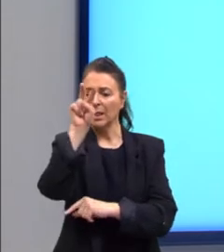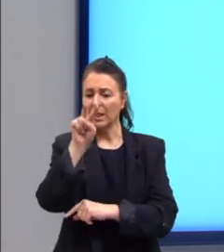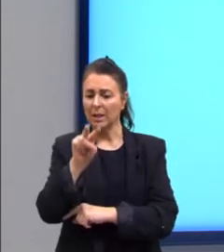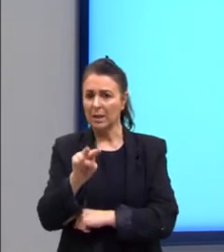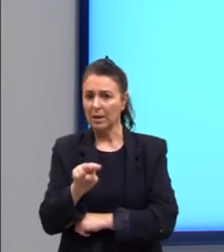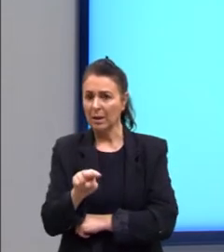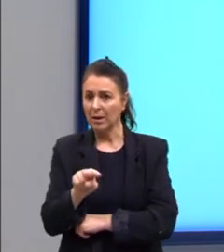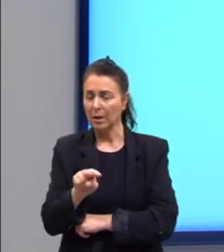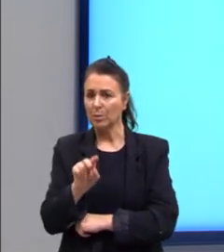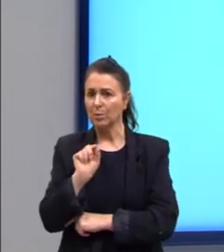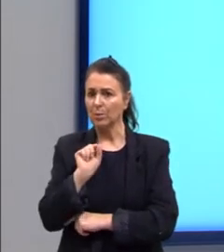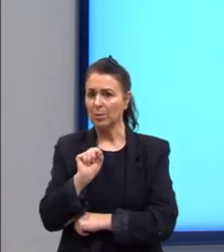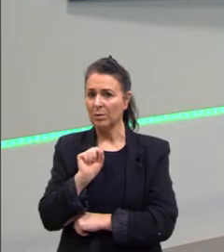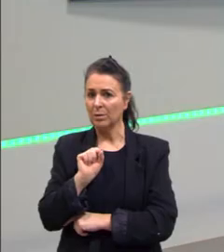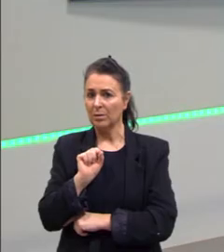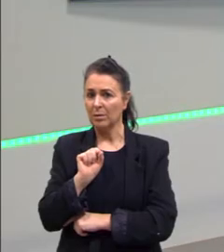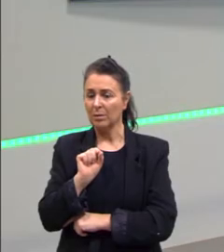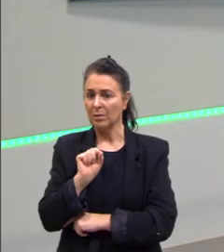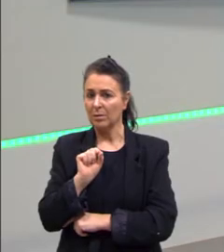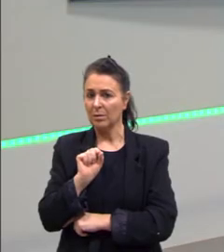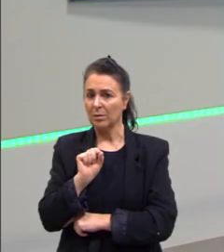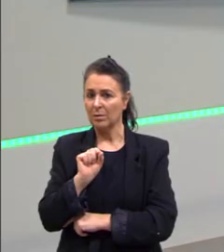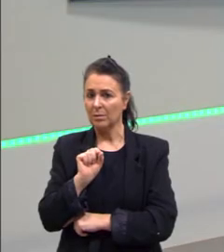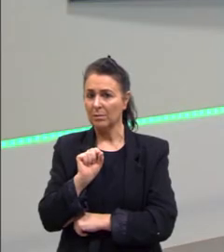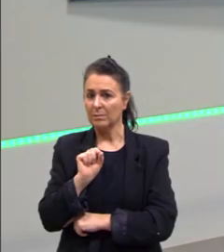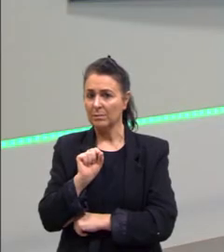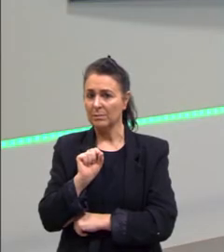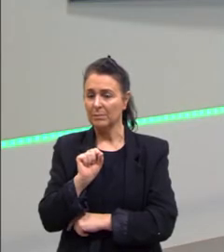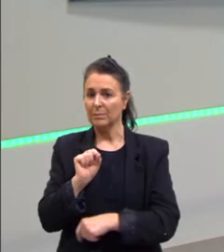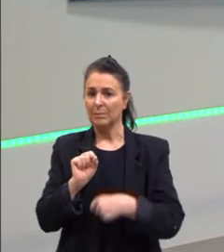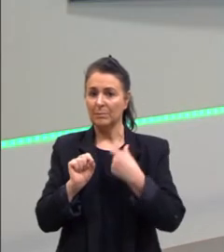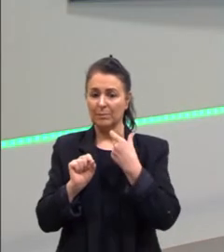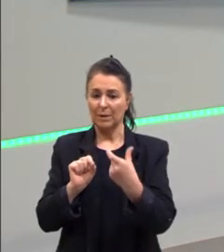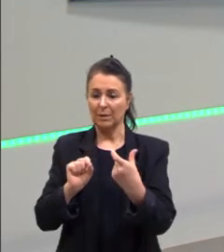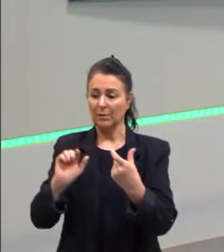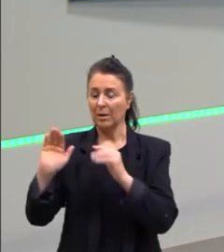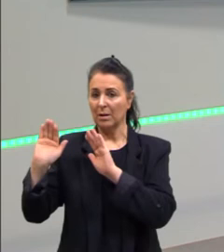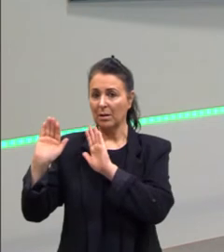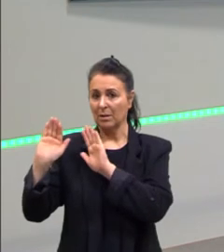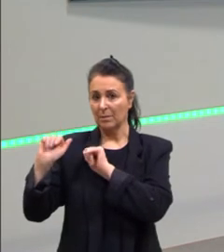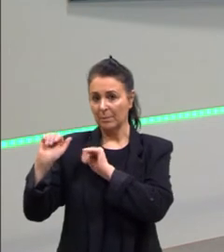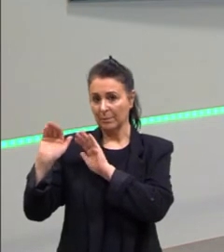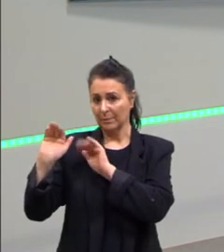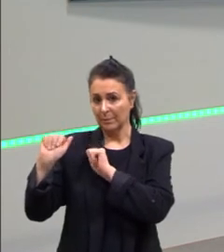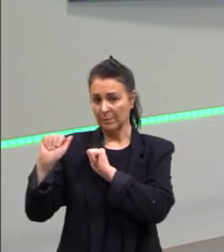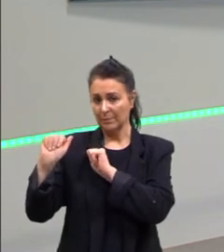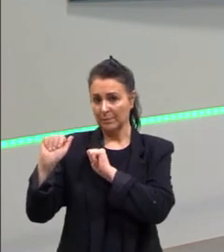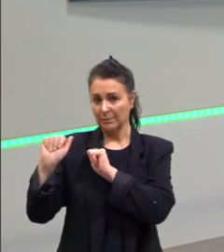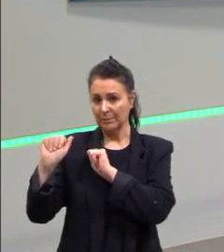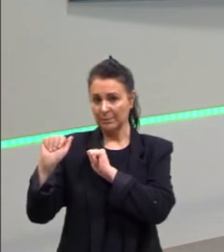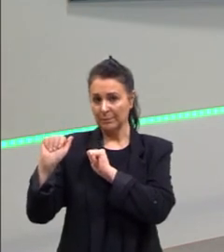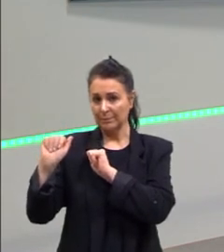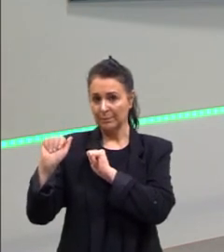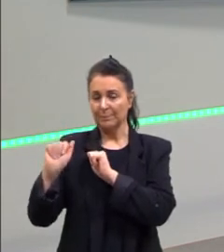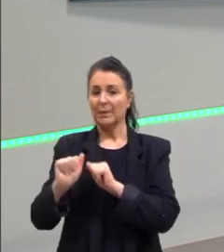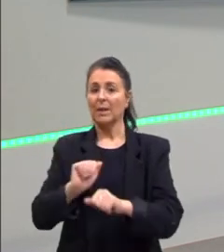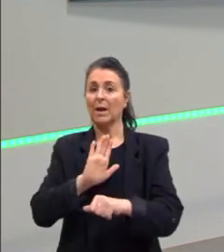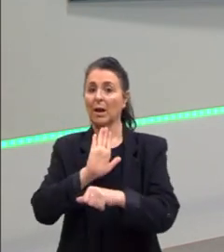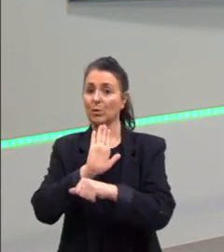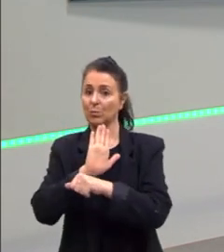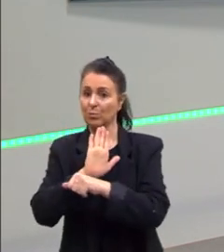Lembro que eu comentei com vocês. Etemos-le la mano significa ajudar,